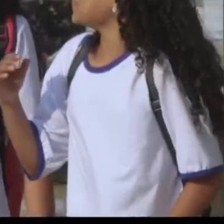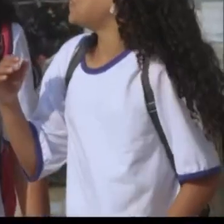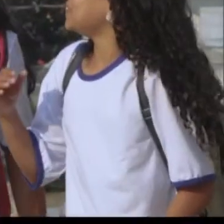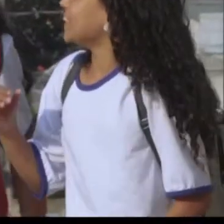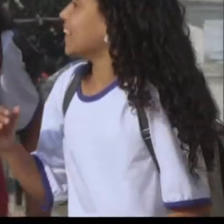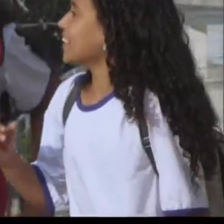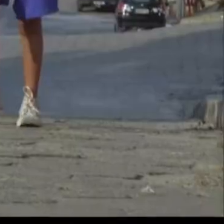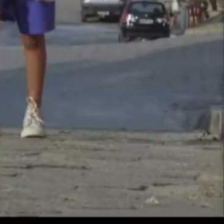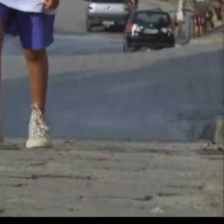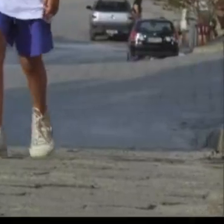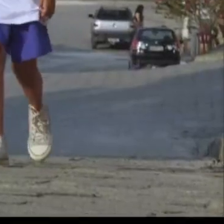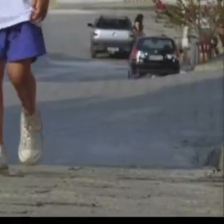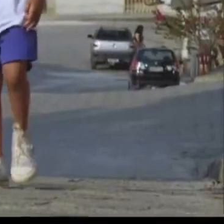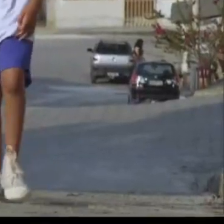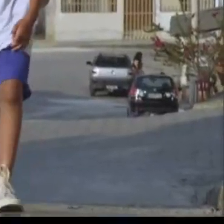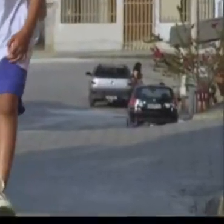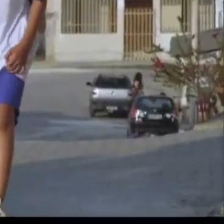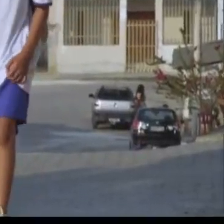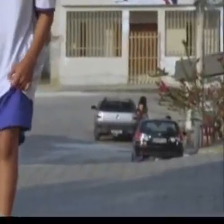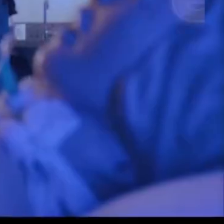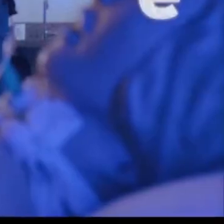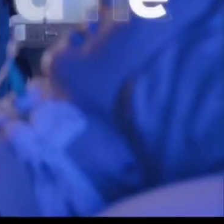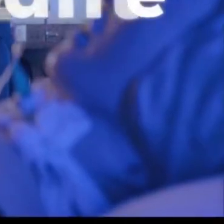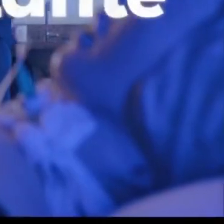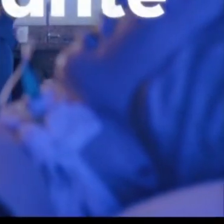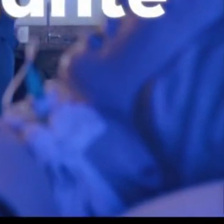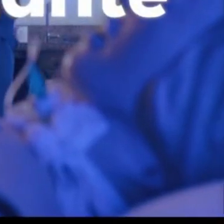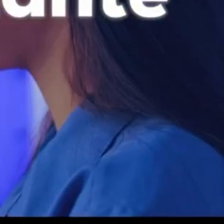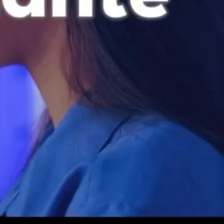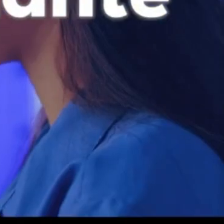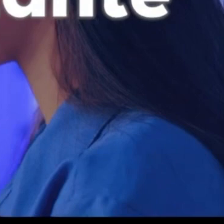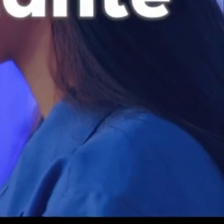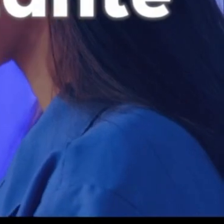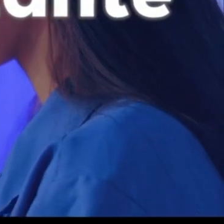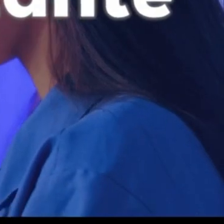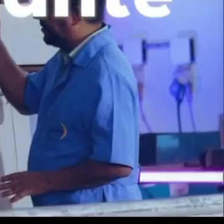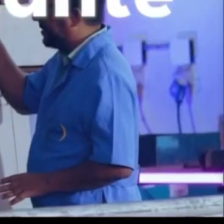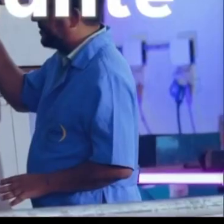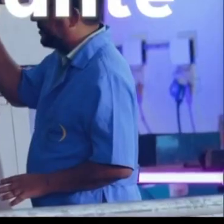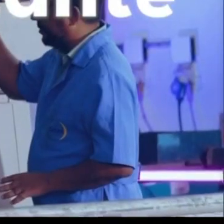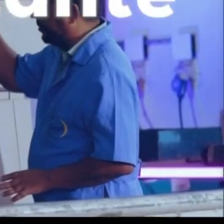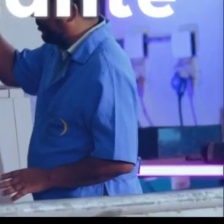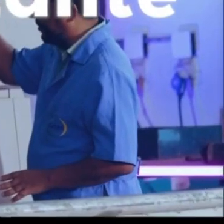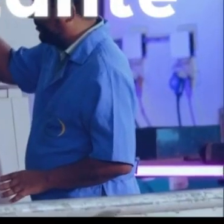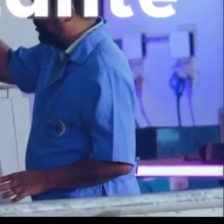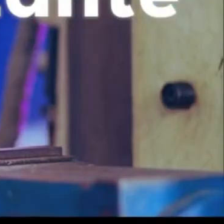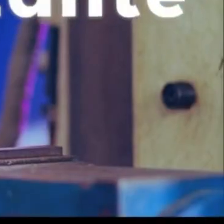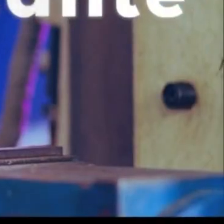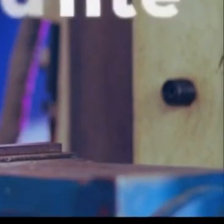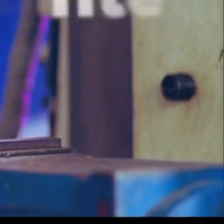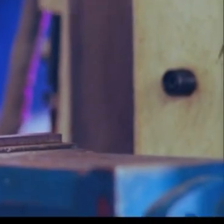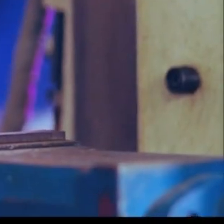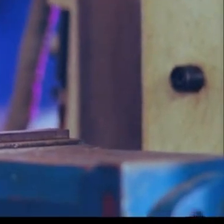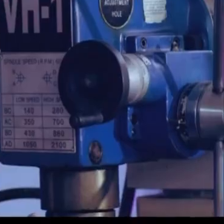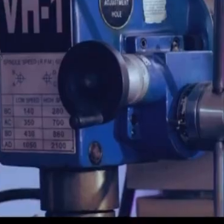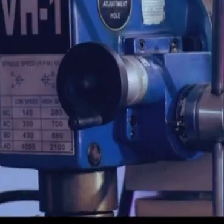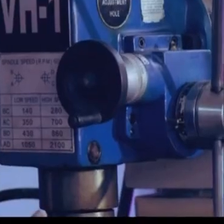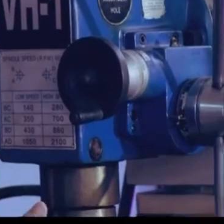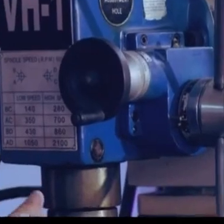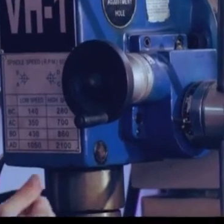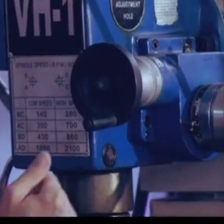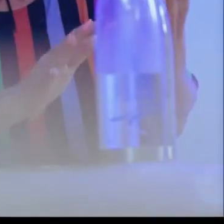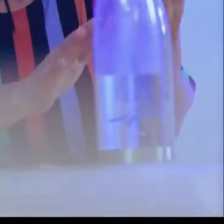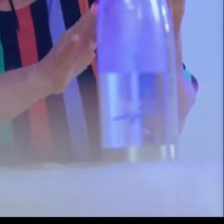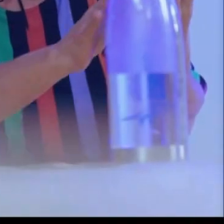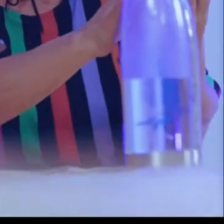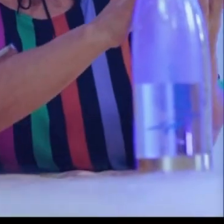serão construídas em comunidades mais vulneráveis. O ensino profissionalizante com foco no empreendedorismo será ampliado em todo o Estado.